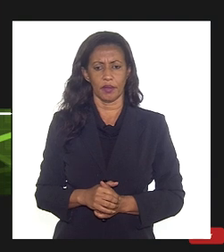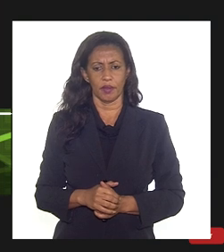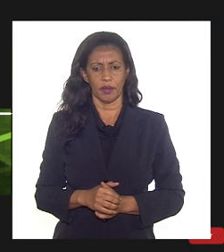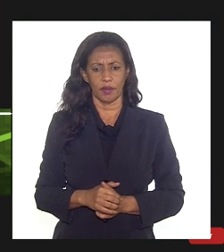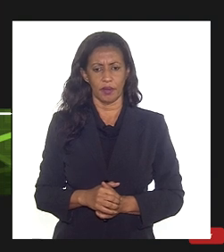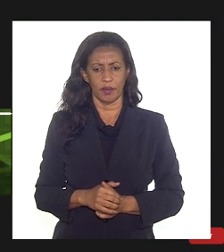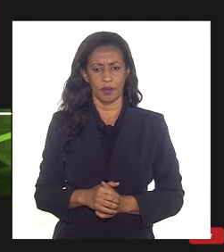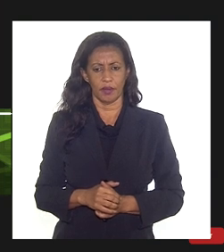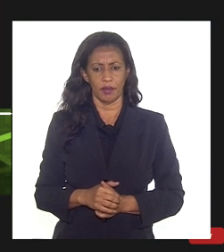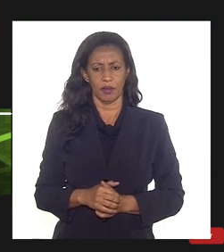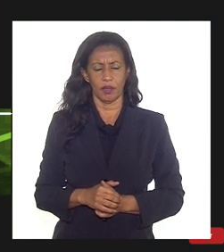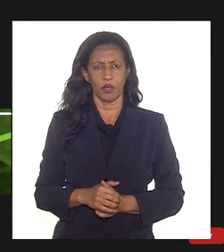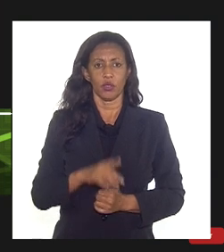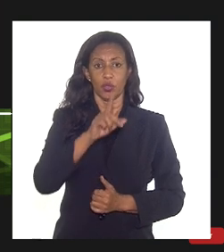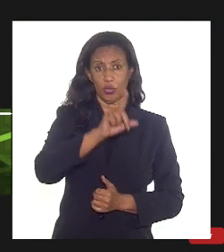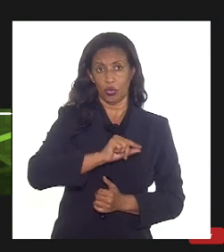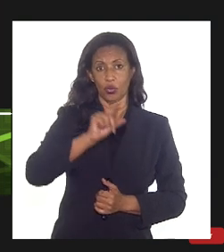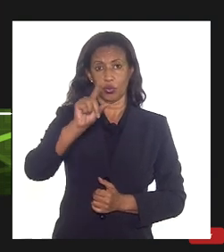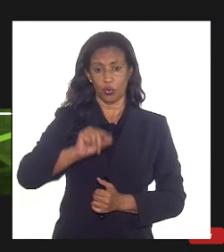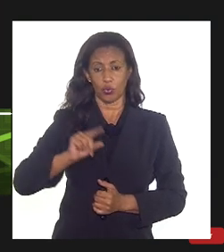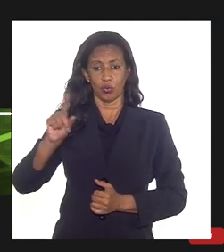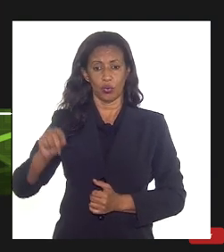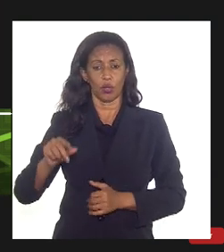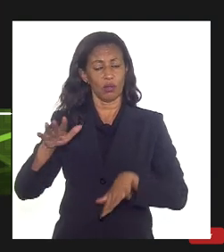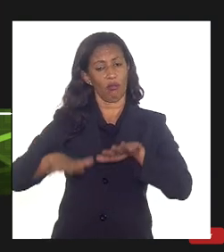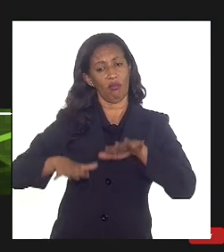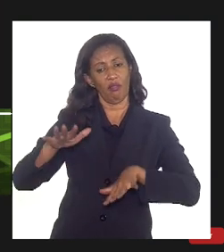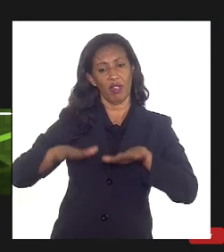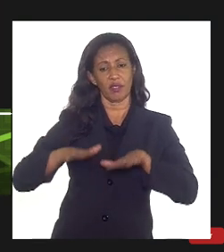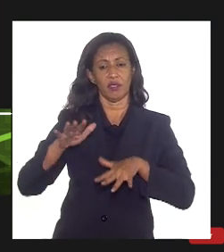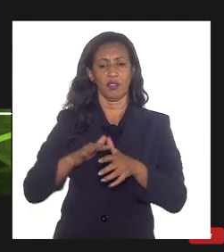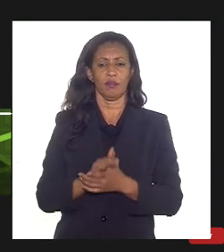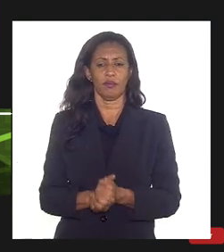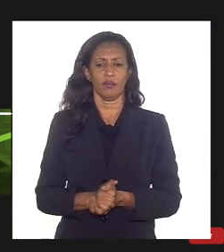avalia centenas de opções então vai ali aí a gente